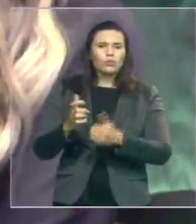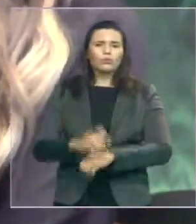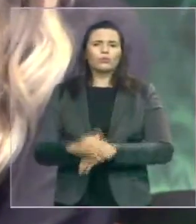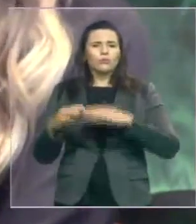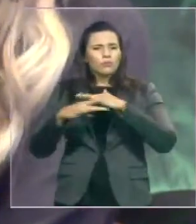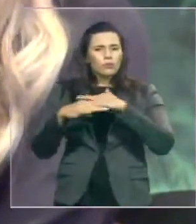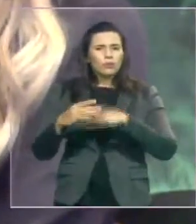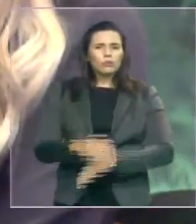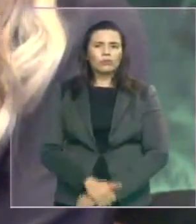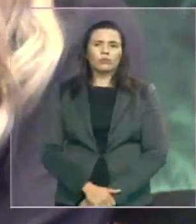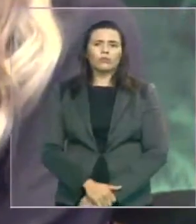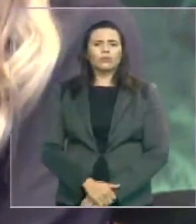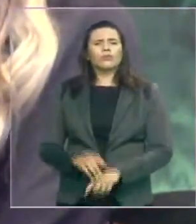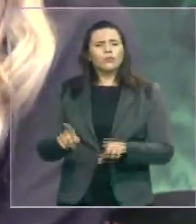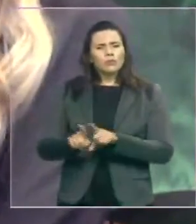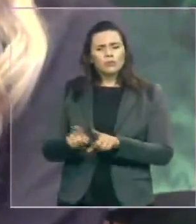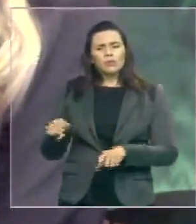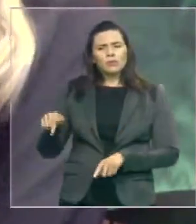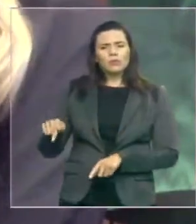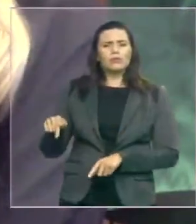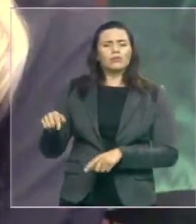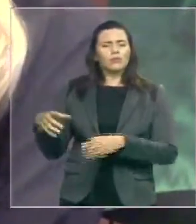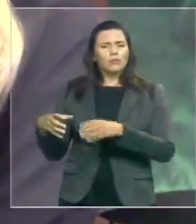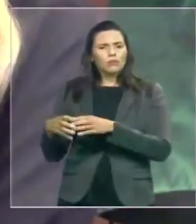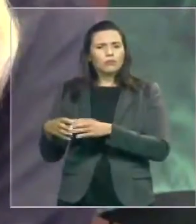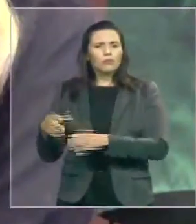dedicação no órgão, então ali sem receber nada.